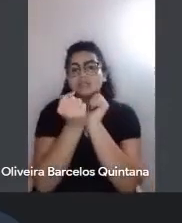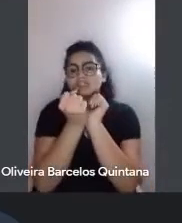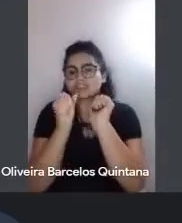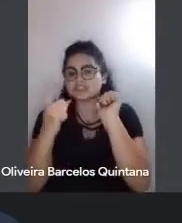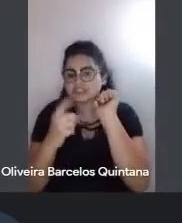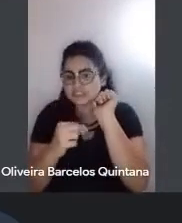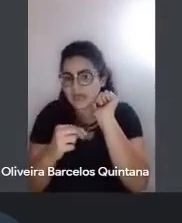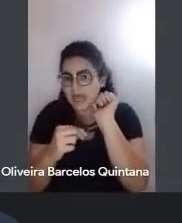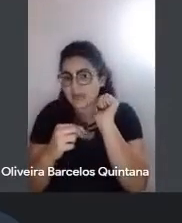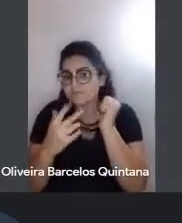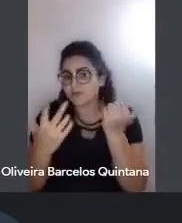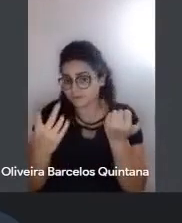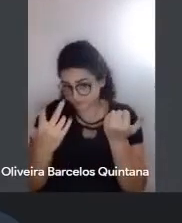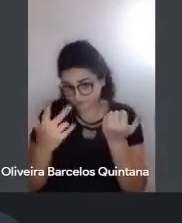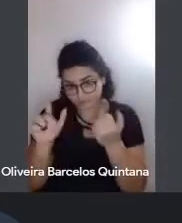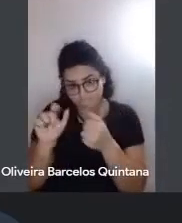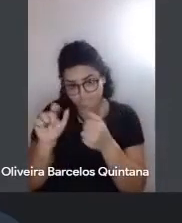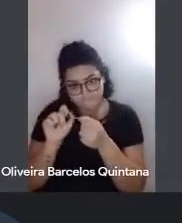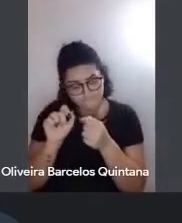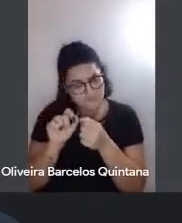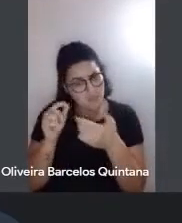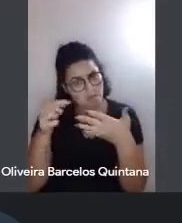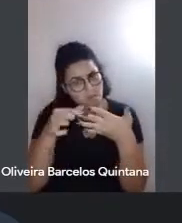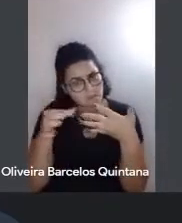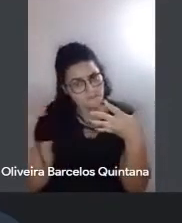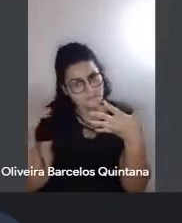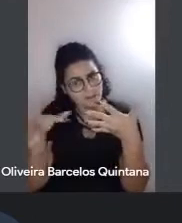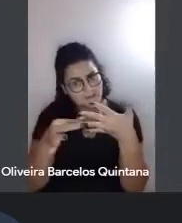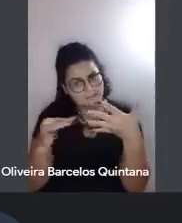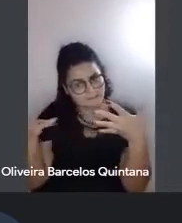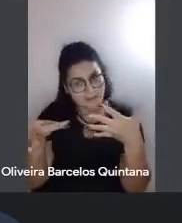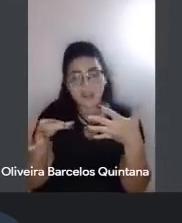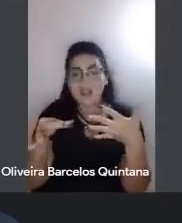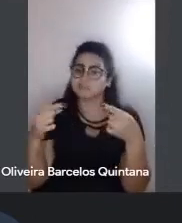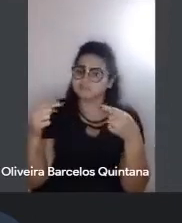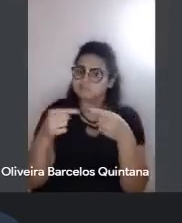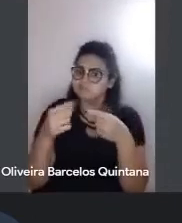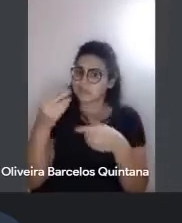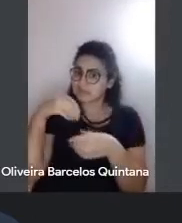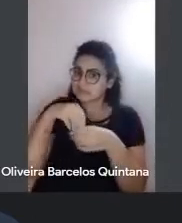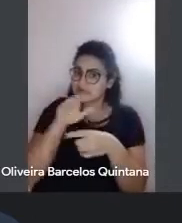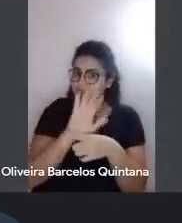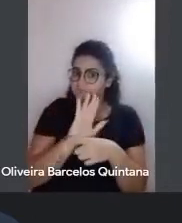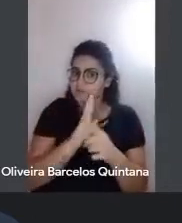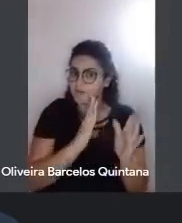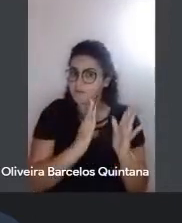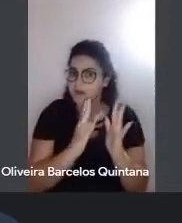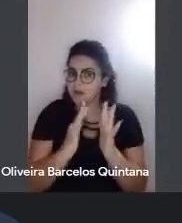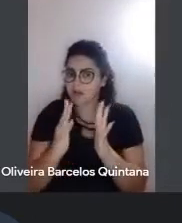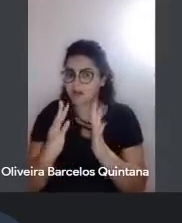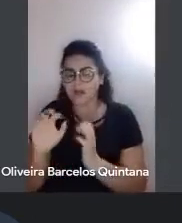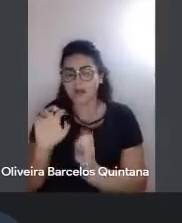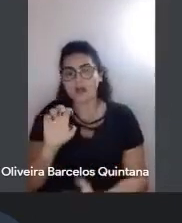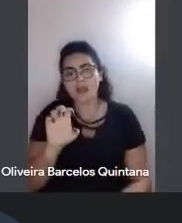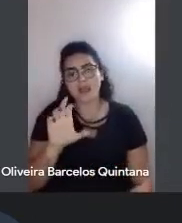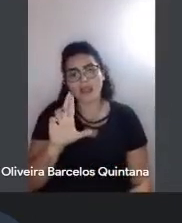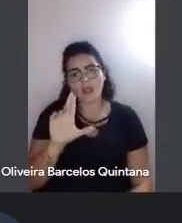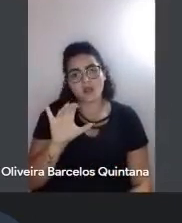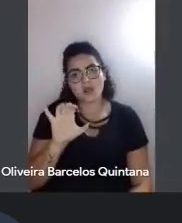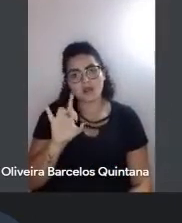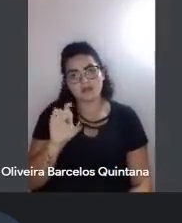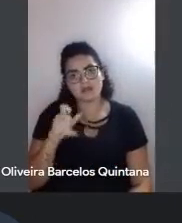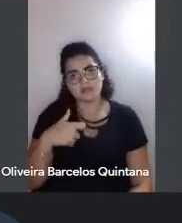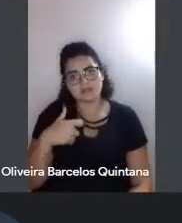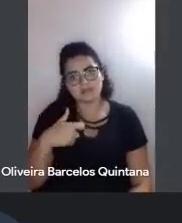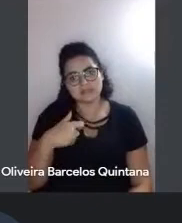e ele faz citações de Euclides no filme e vai falando da Terra e tal, e os meninos, filhos dele, de cinco, quatro anos, ficam todos